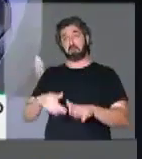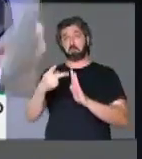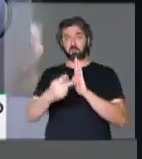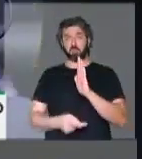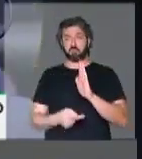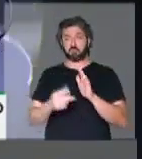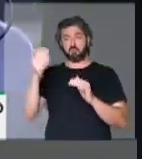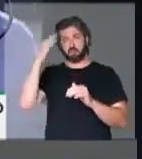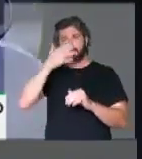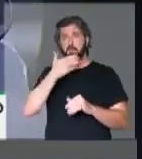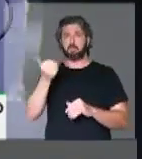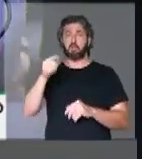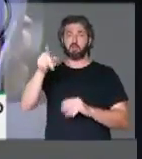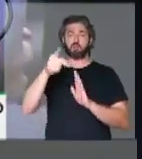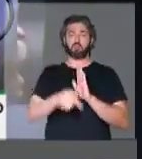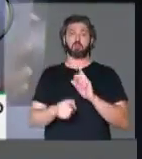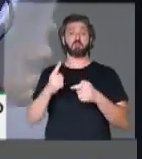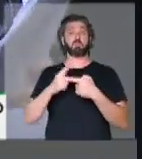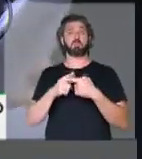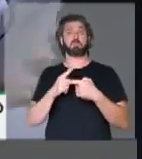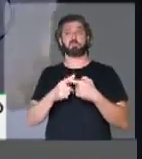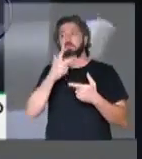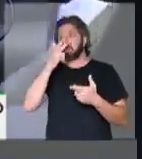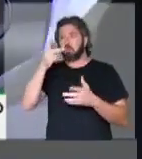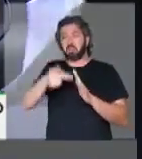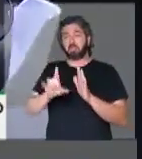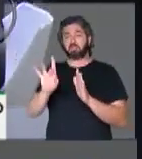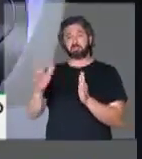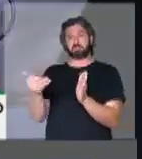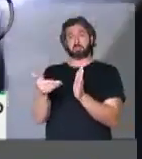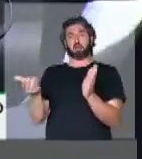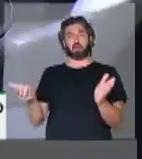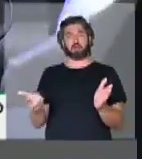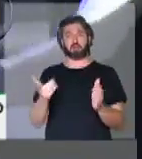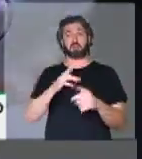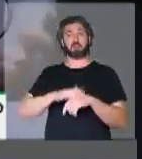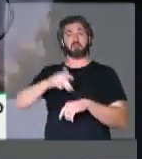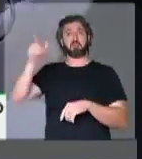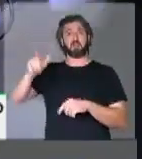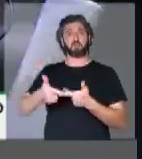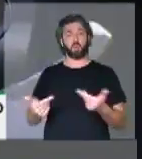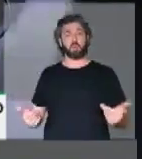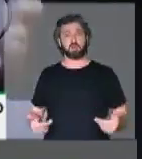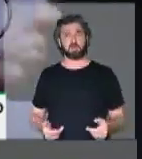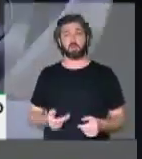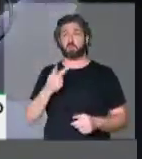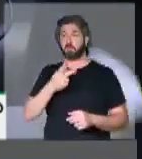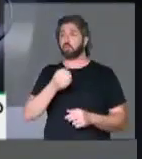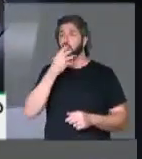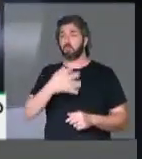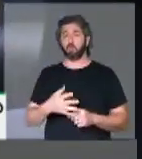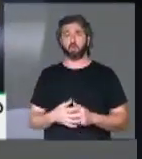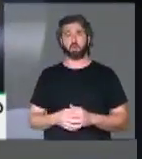projeto, entendam melhor o projeto, porque parece que o projeto é só isso e é muito mais do que isso. É um projeto muito bom que vai muito além disso.